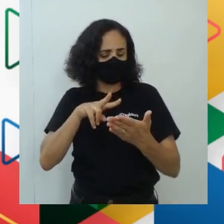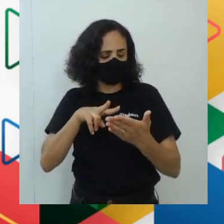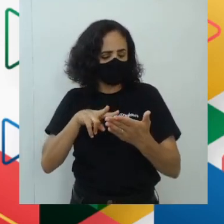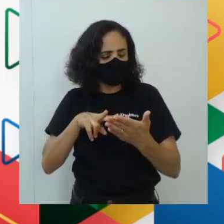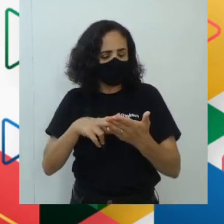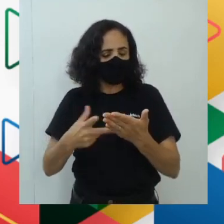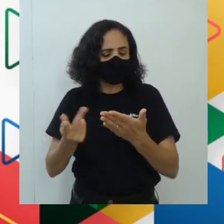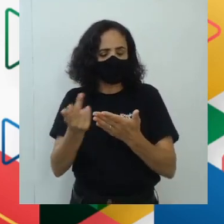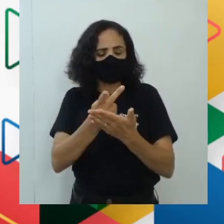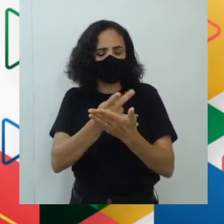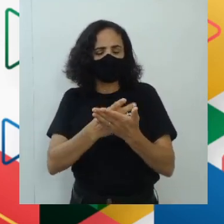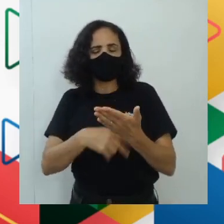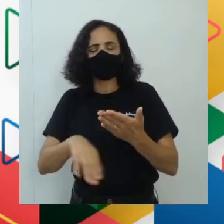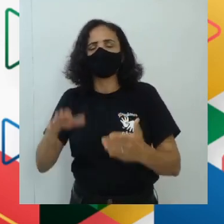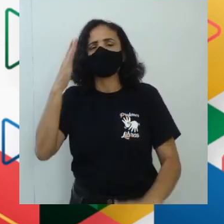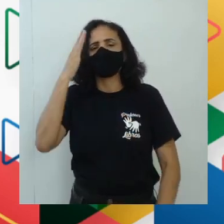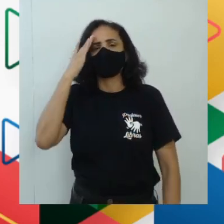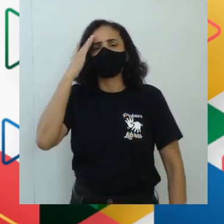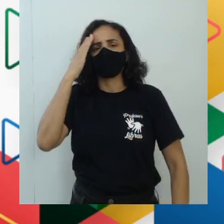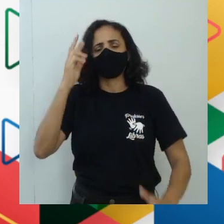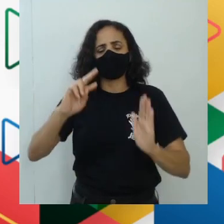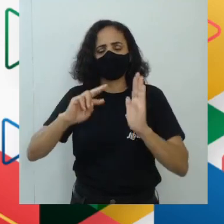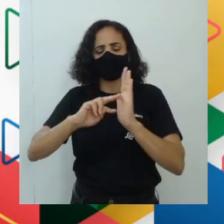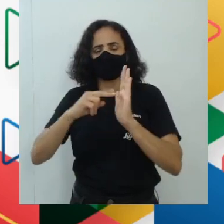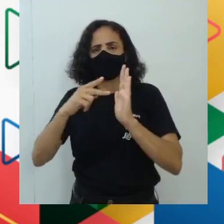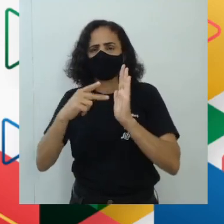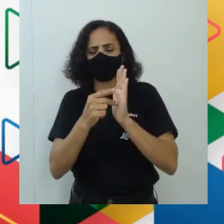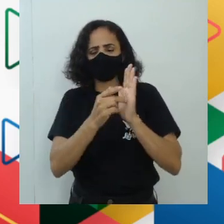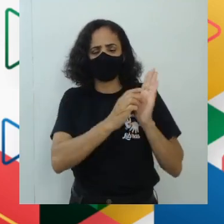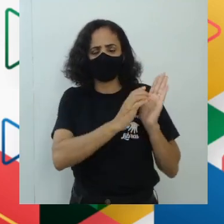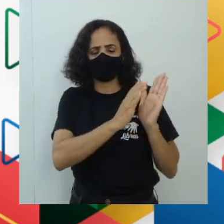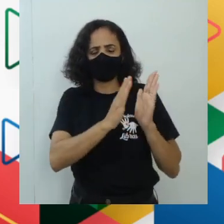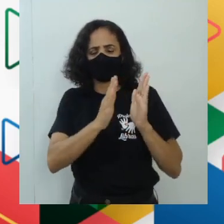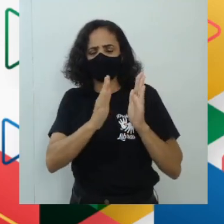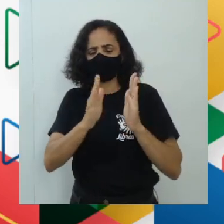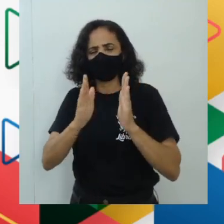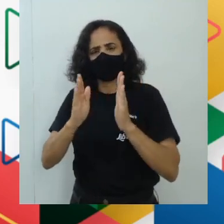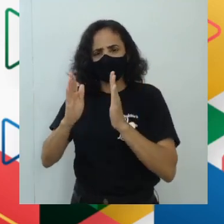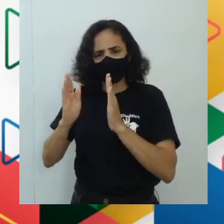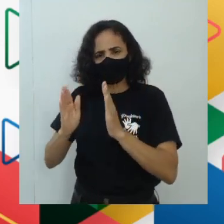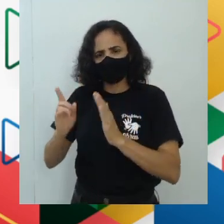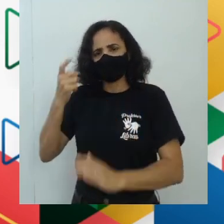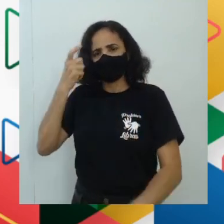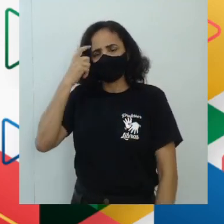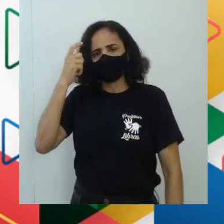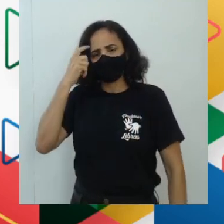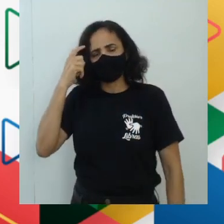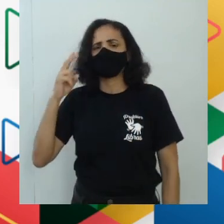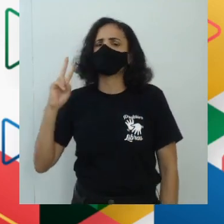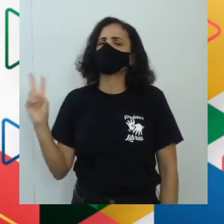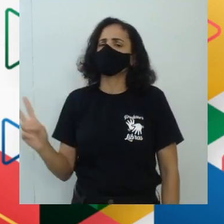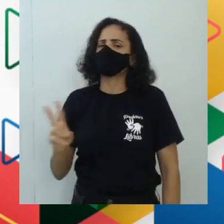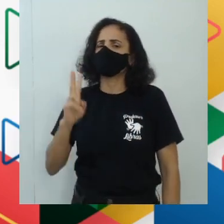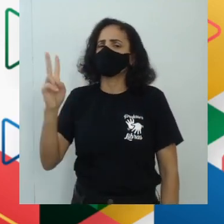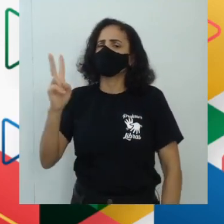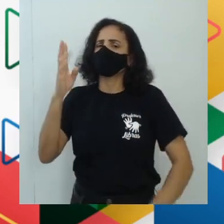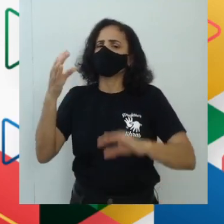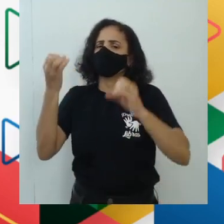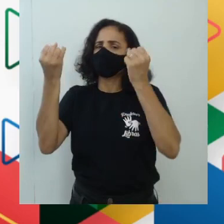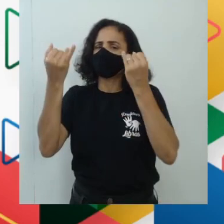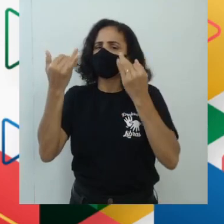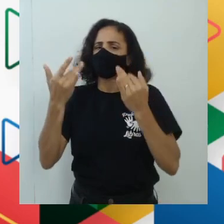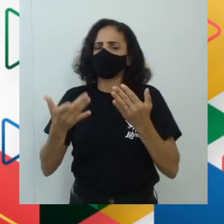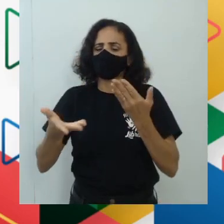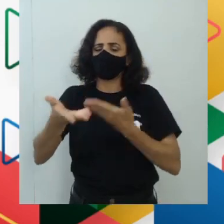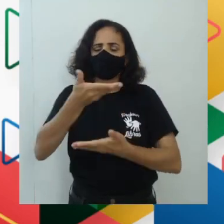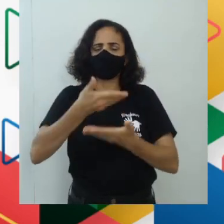citação, para você entender a questão do valor do pensamento mitológico para explicar em